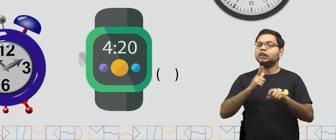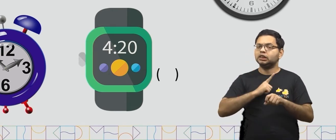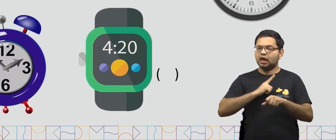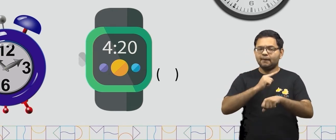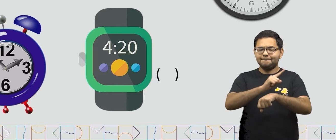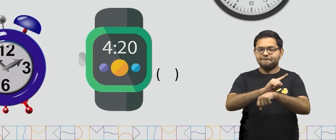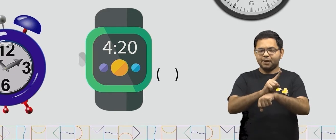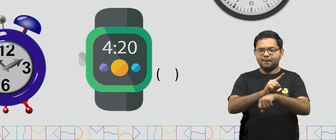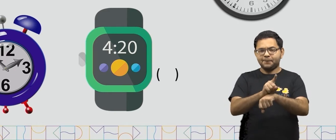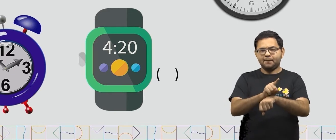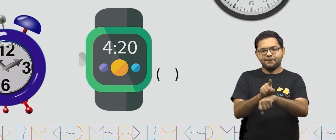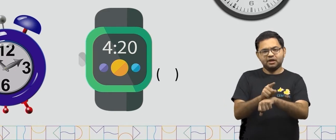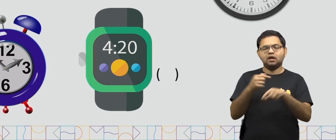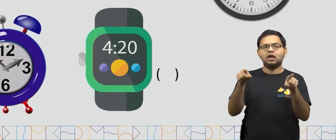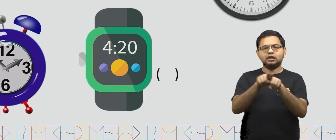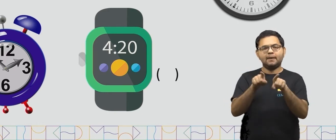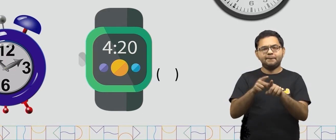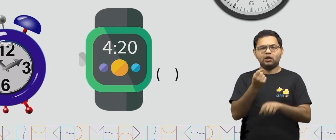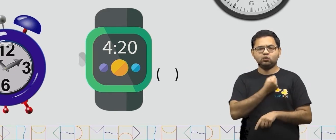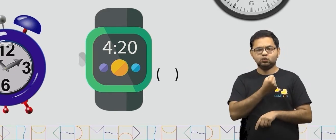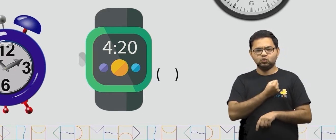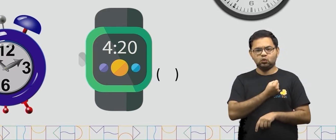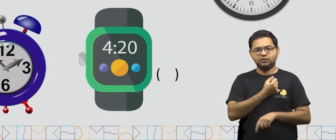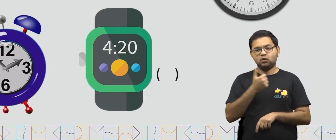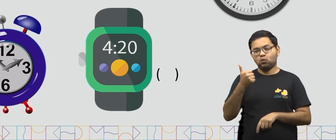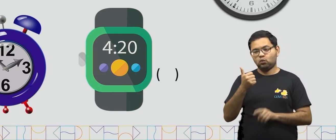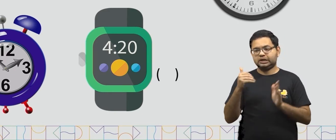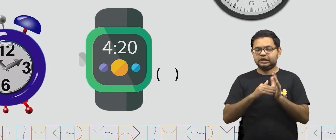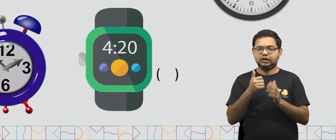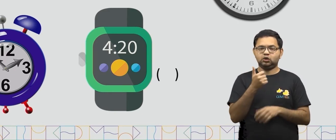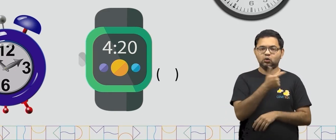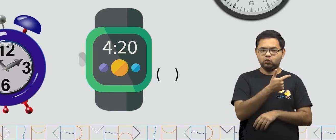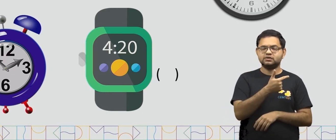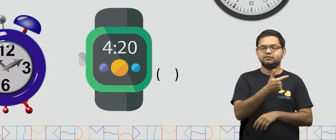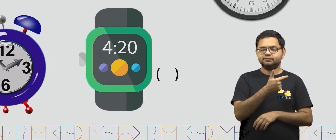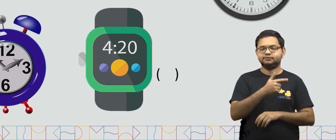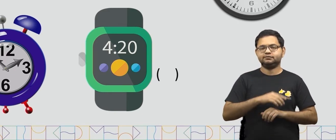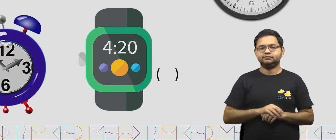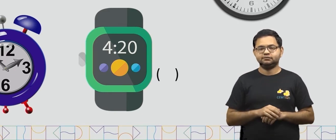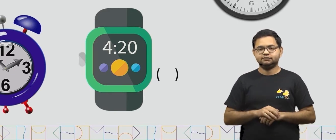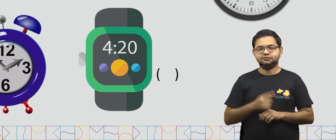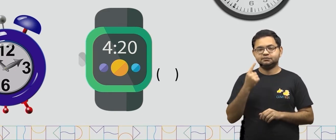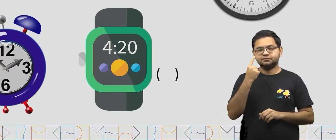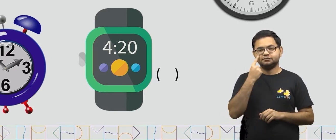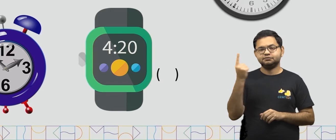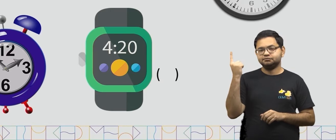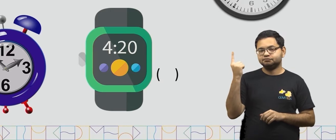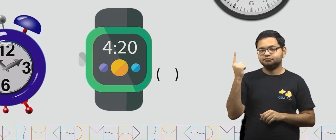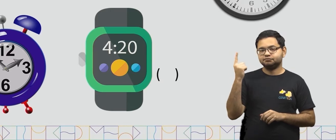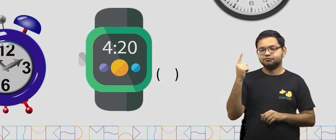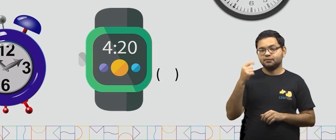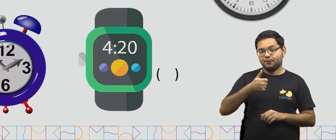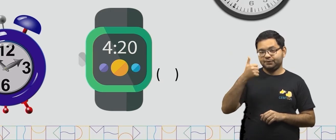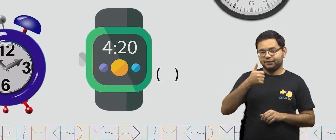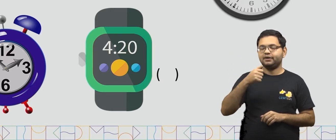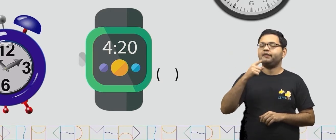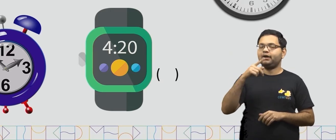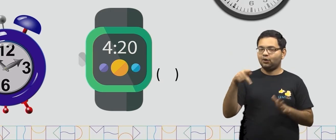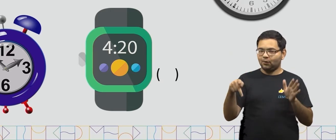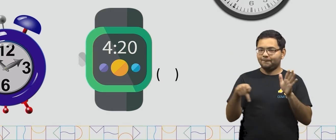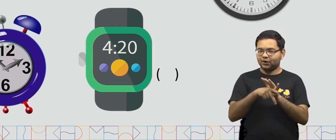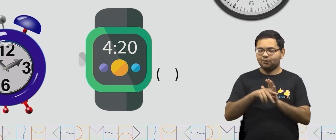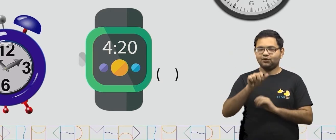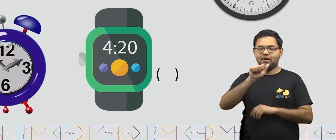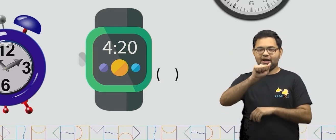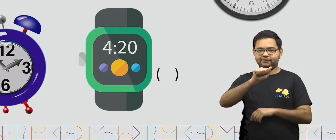e tem números que vai de 1 a 12. Então, ele é um relógio analógico. Vamos marcar